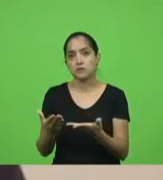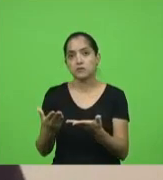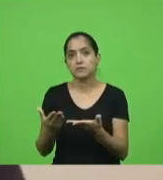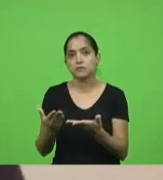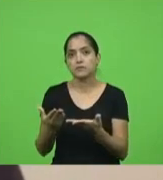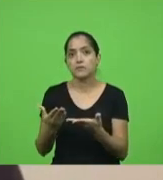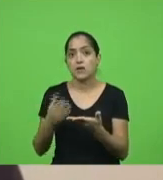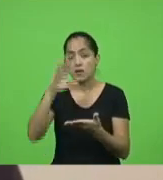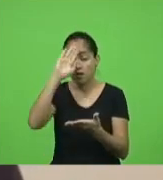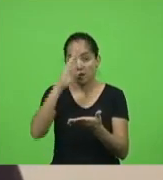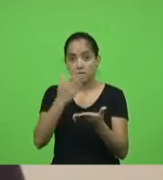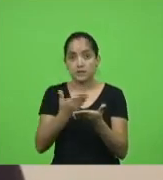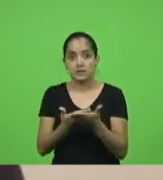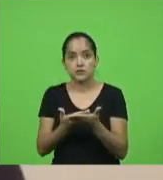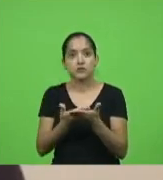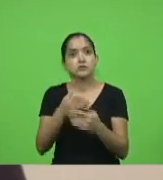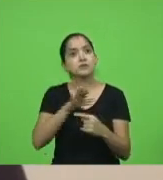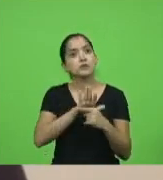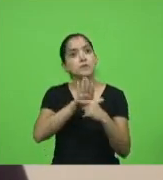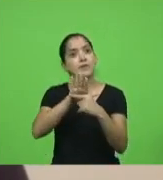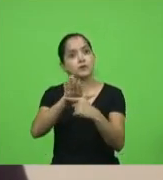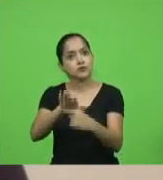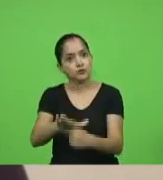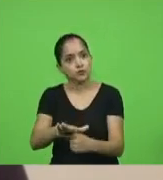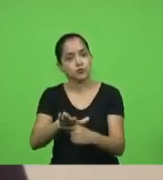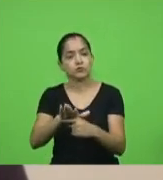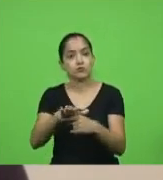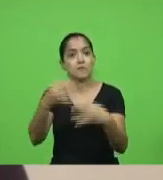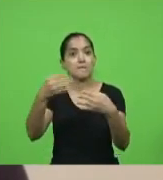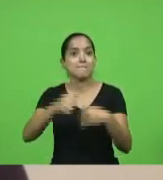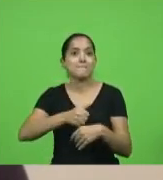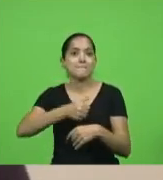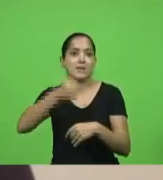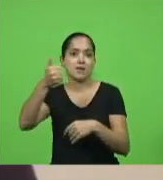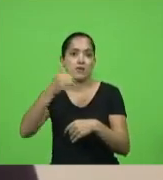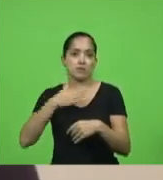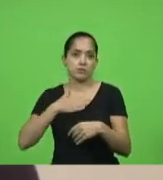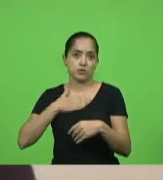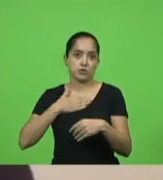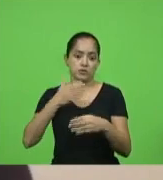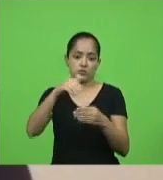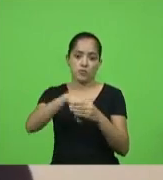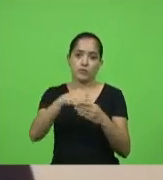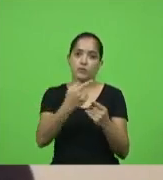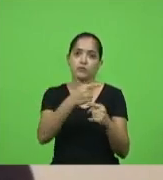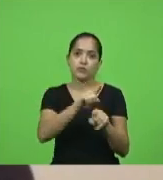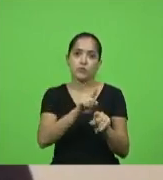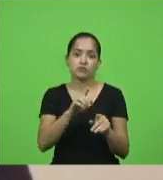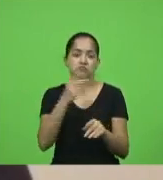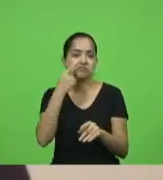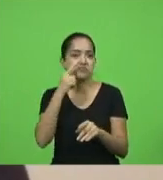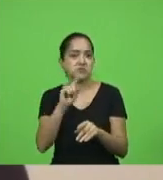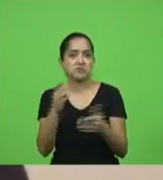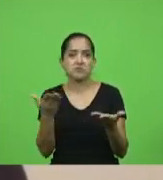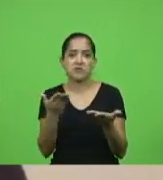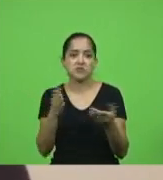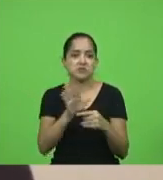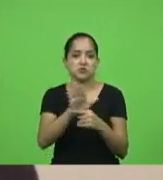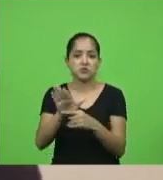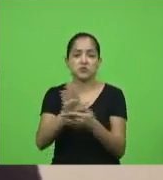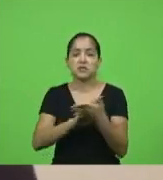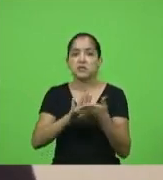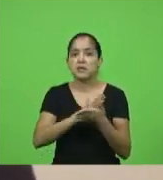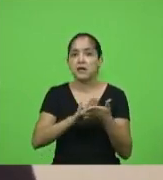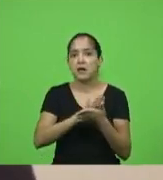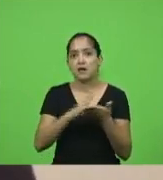acredito que seria uma ajuda muito mais útil por isso meu voto é contrário realmente não vejo nenhum benefício além da boa